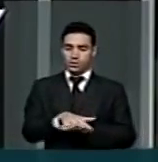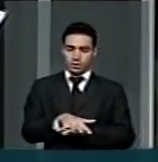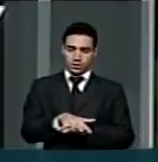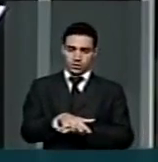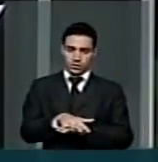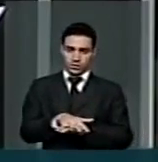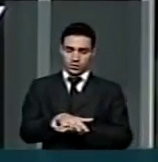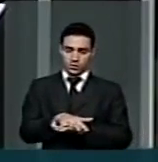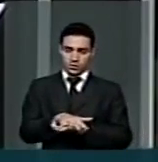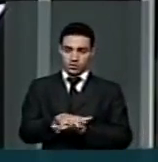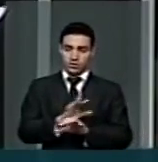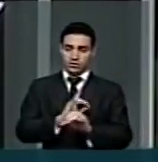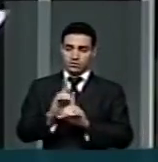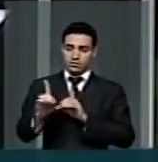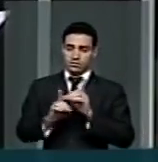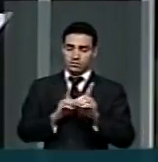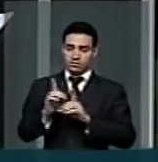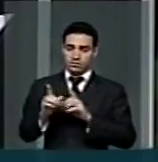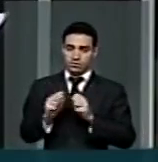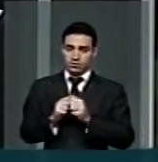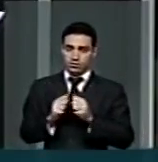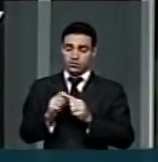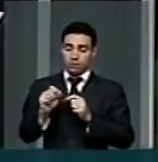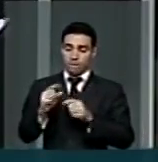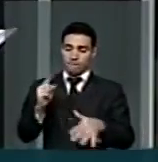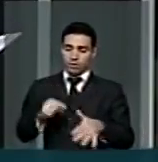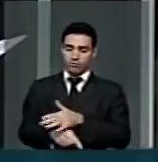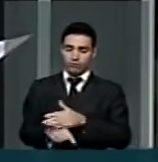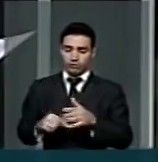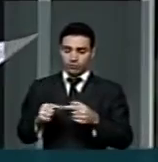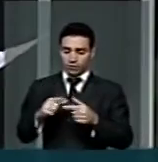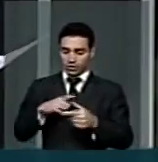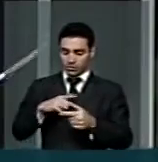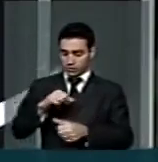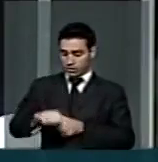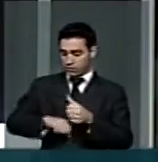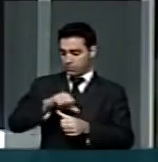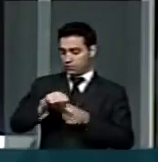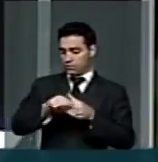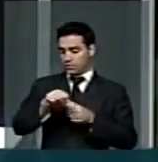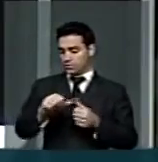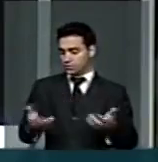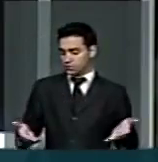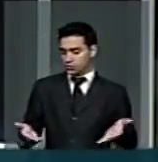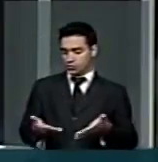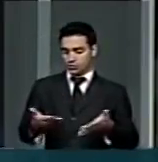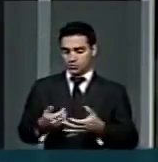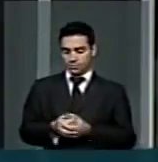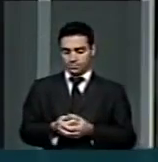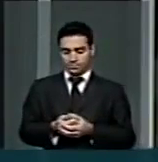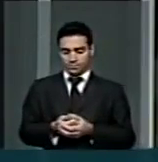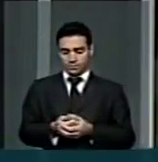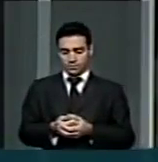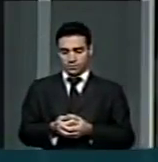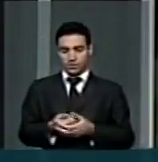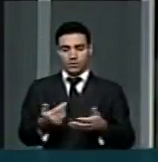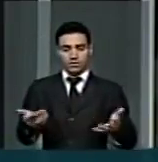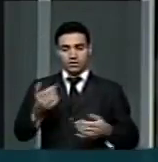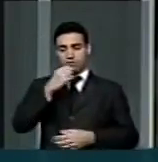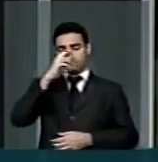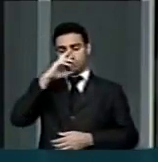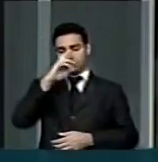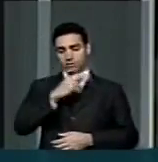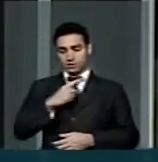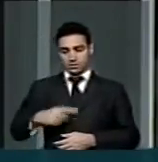dialoga com grande média as profundas transformações da atualidade. Hoje, senhores deputados,